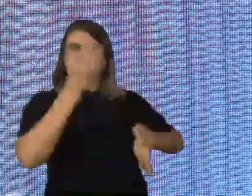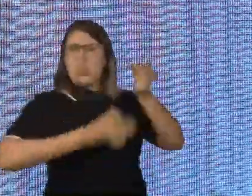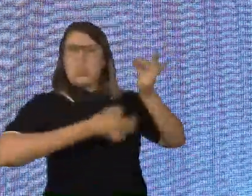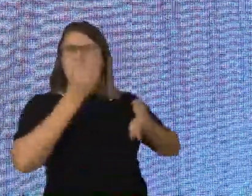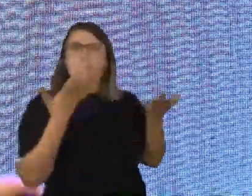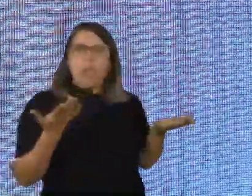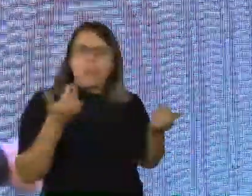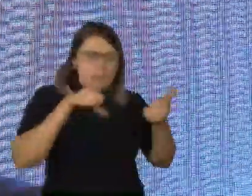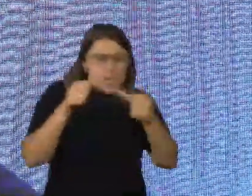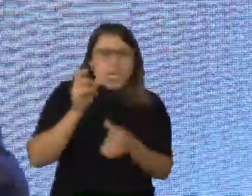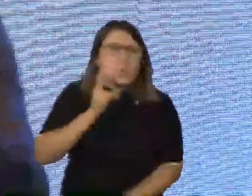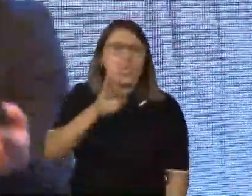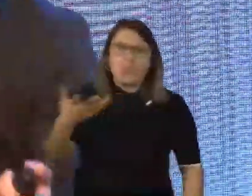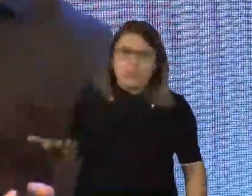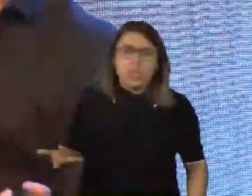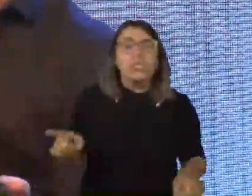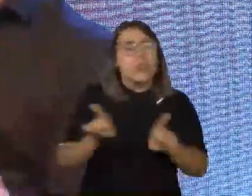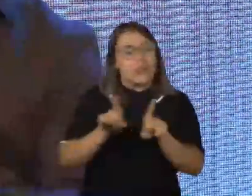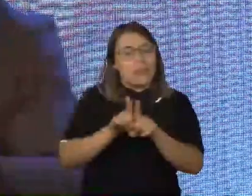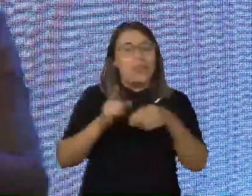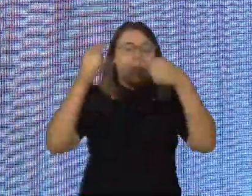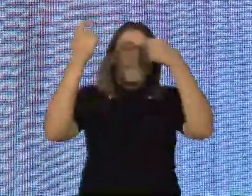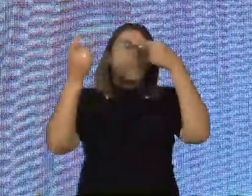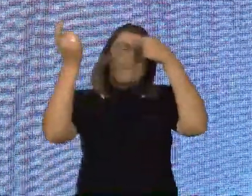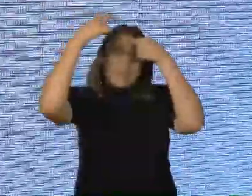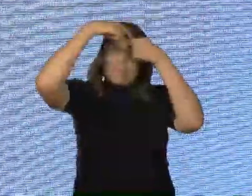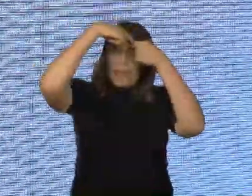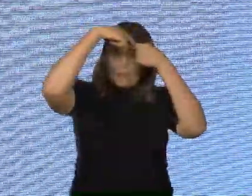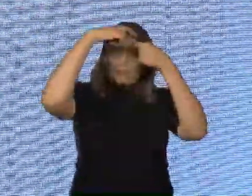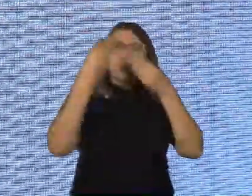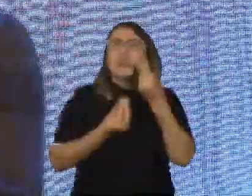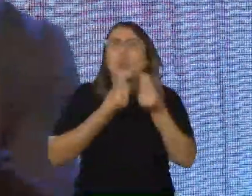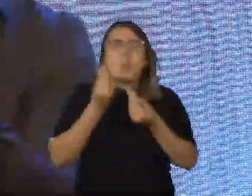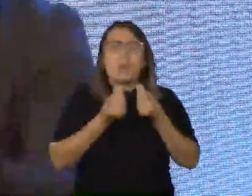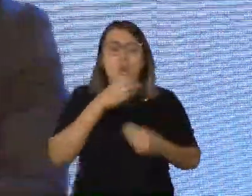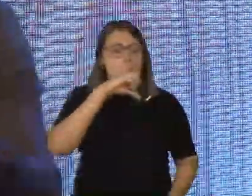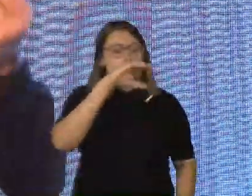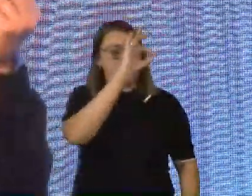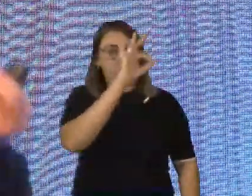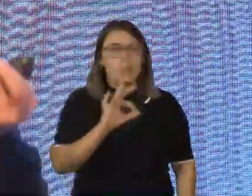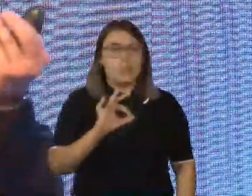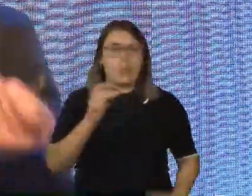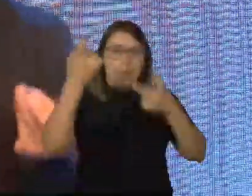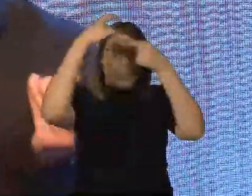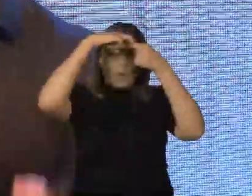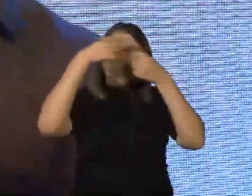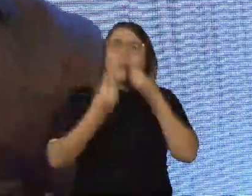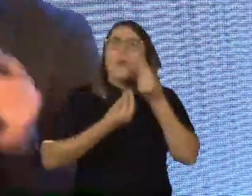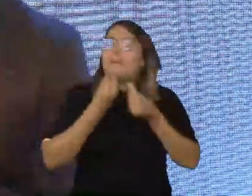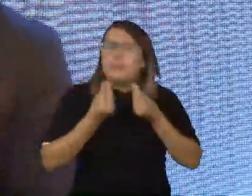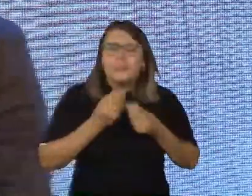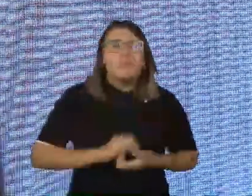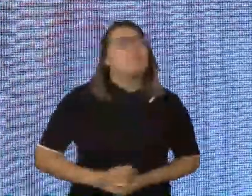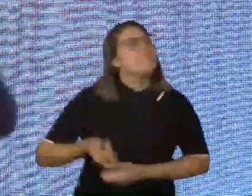consciente. Nós temos também a mente subconsciente. É aquela que representa 90% do funcionamento cerebral.